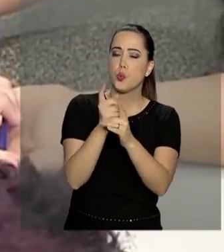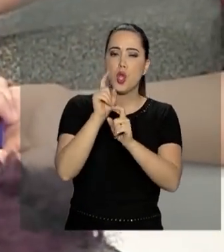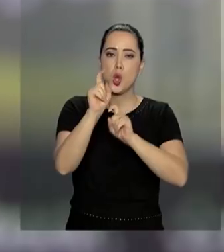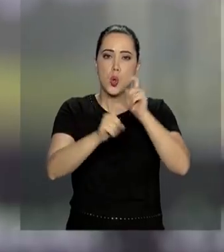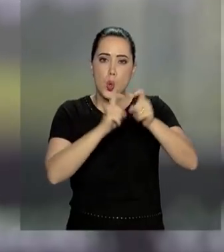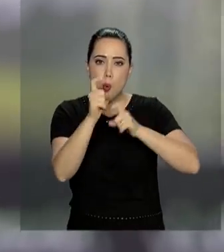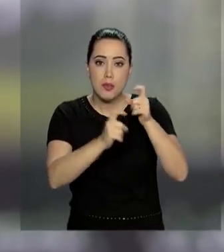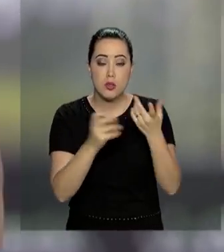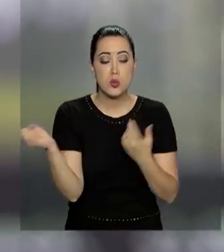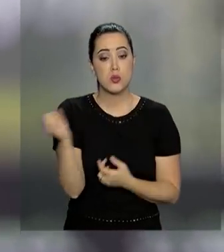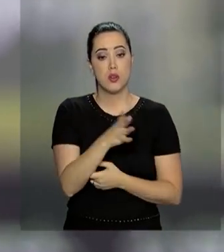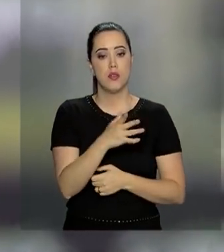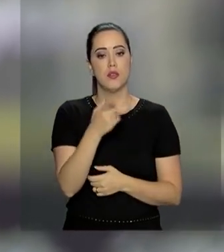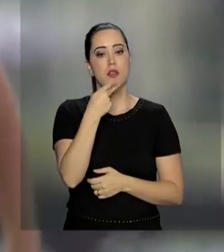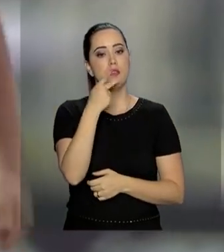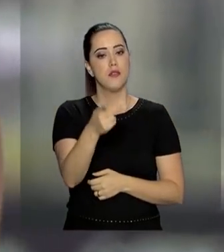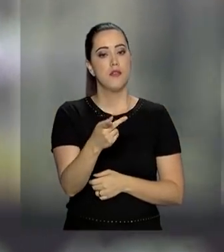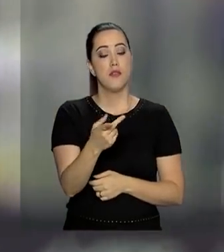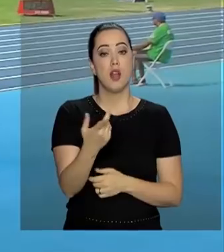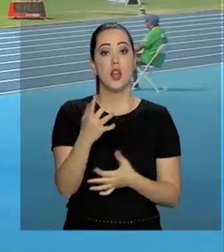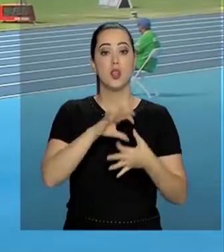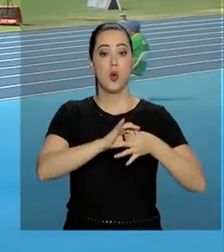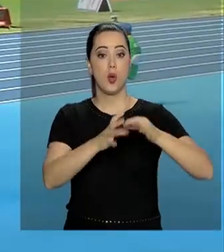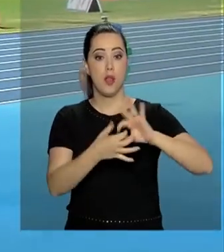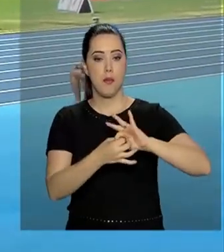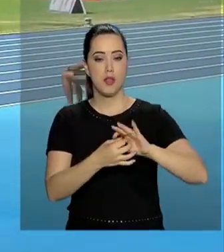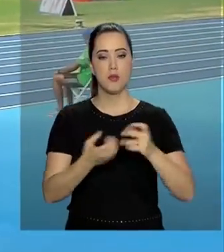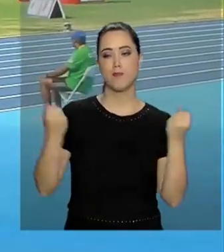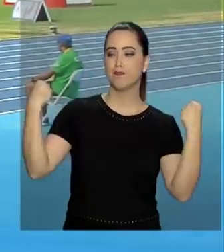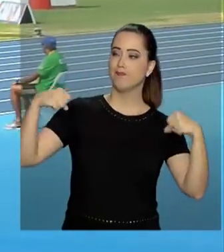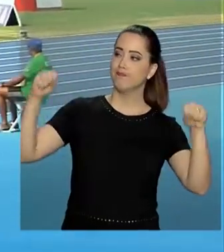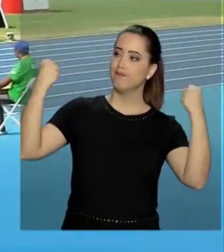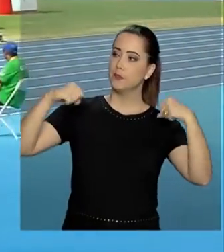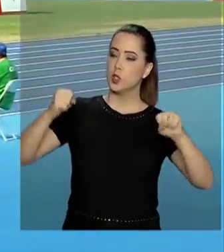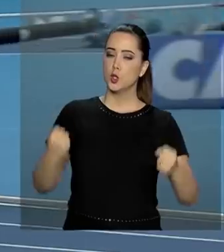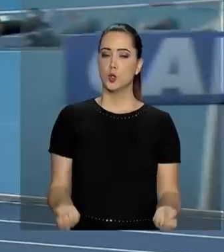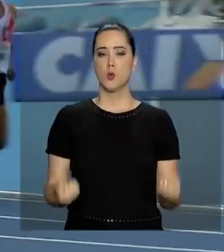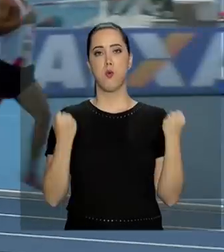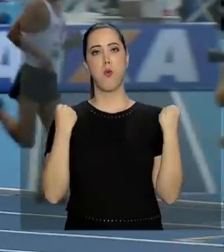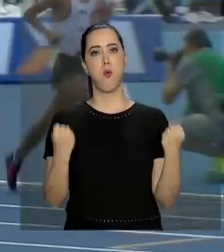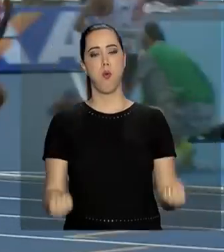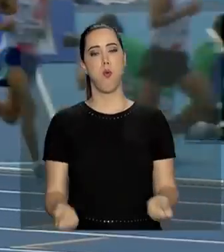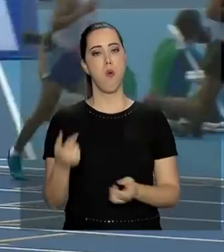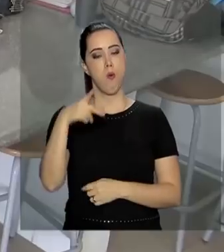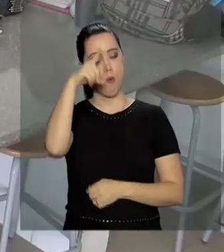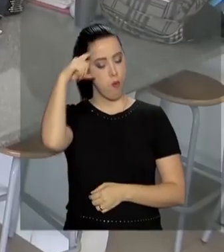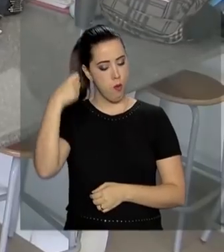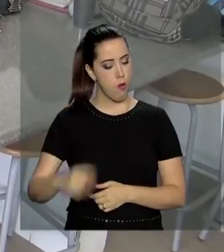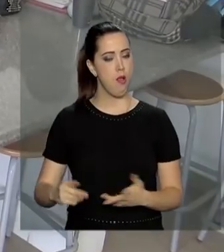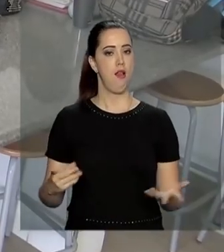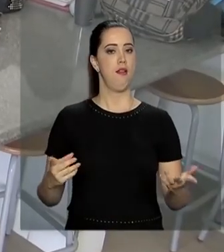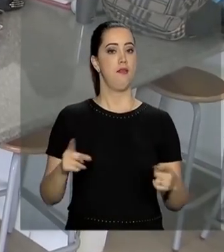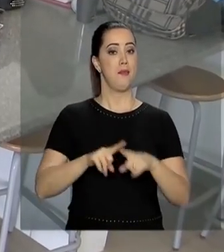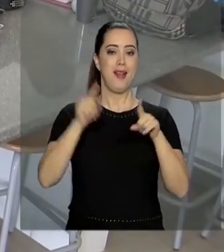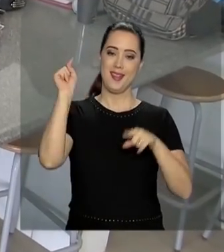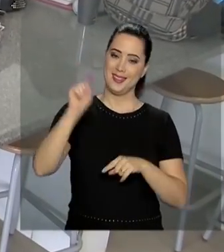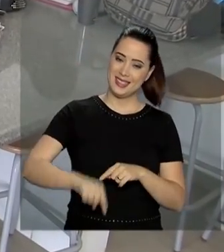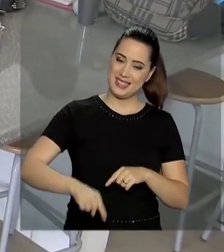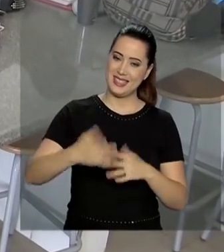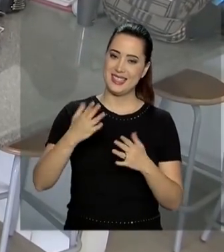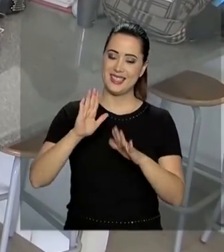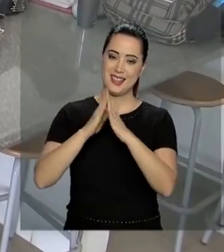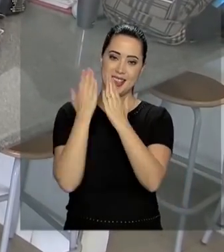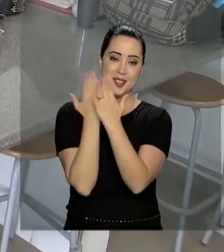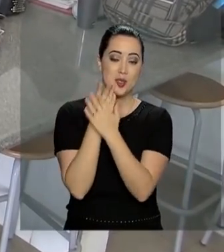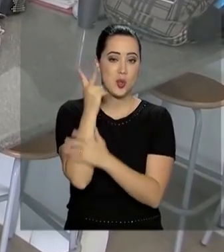modernos? E quando o assunto é Olimpíada? Atletas, esforço físico? Pois é, mas nesta escola estadual